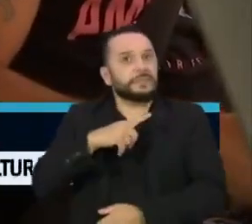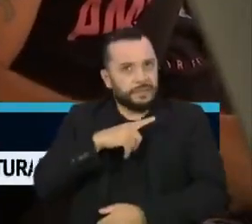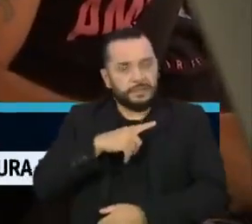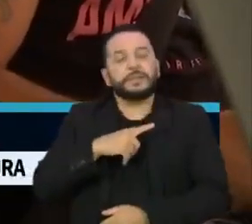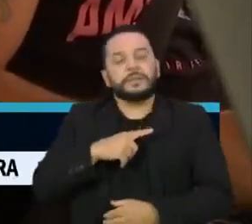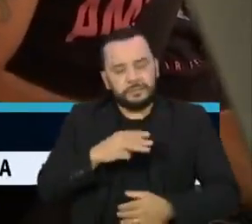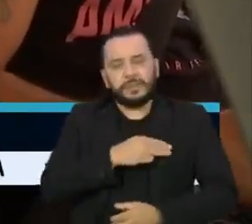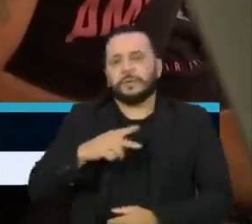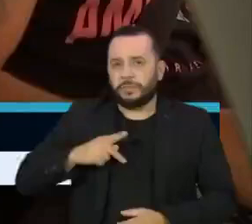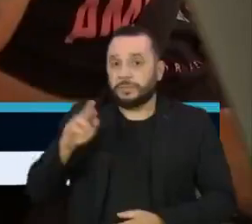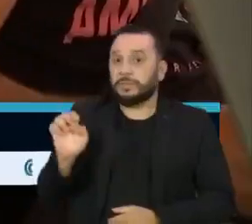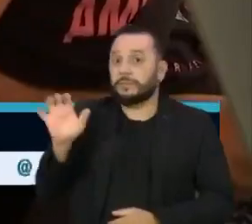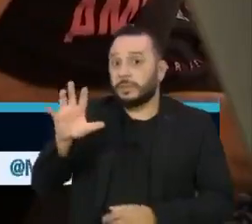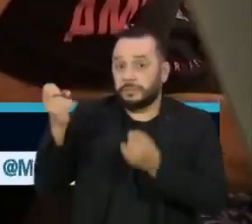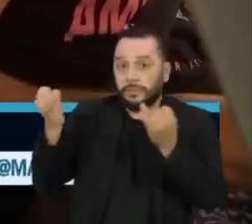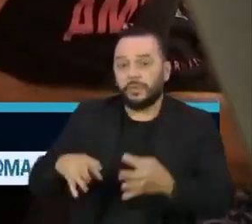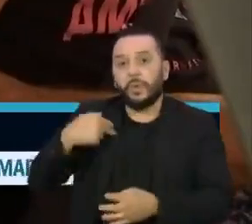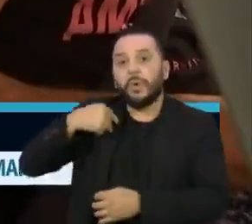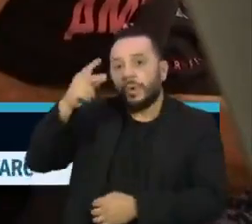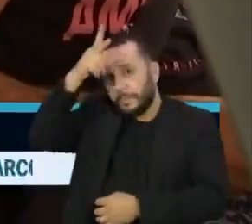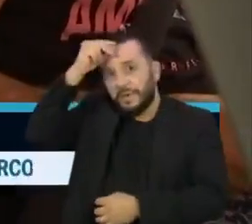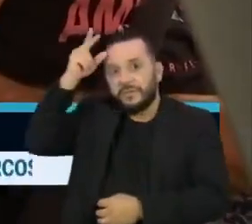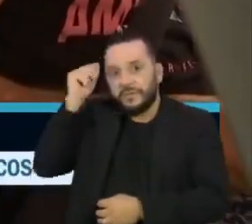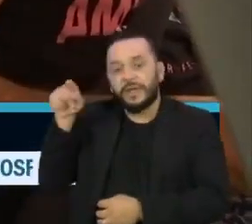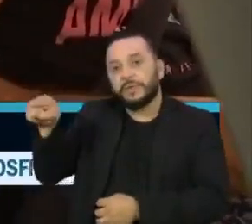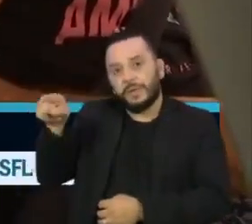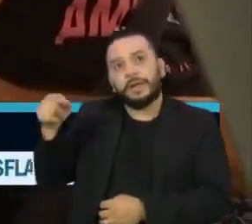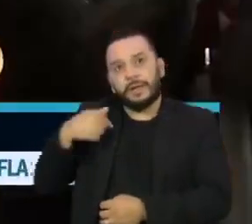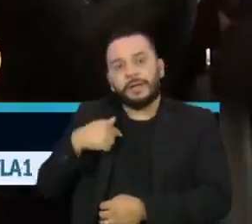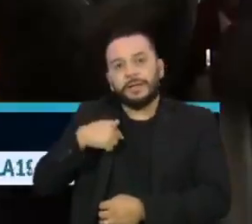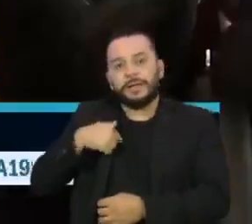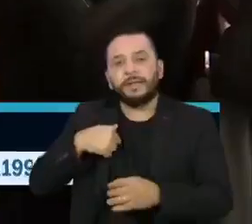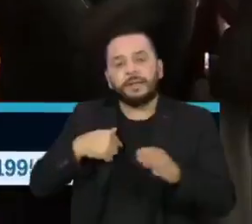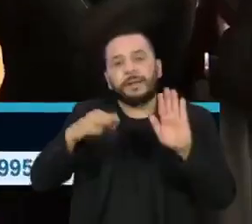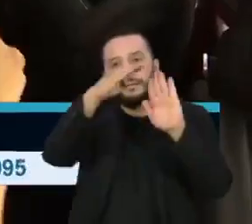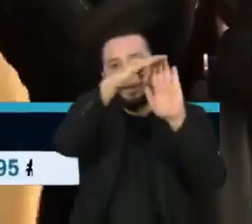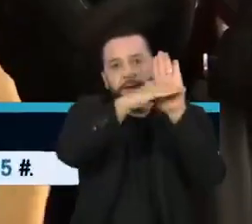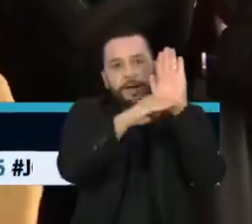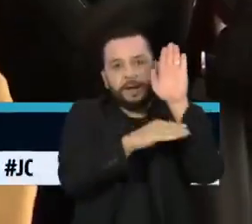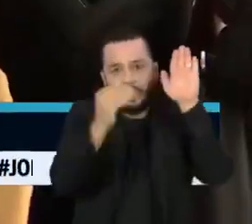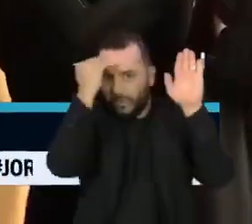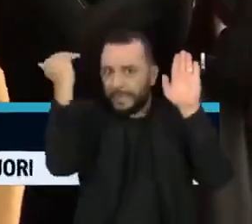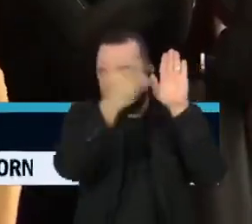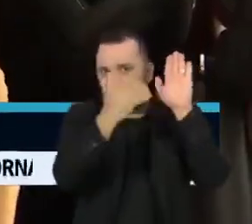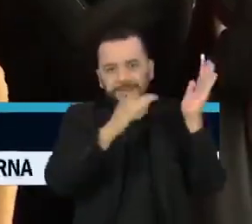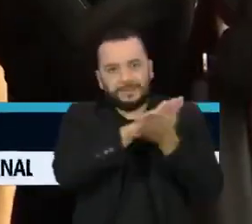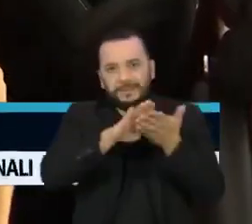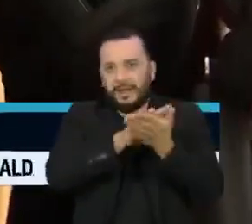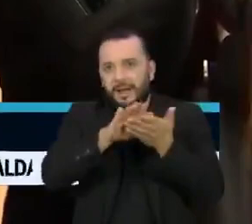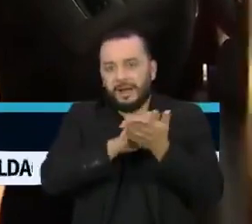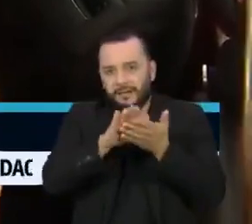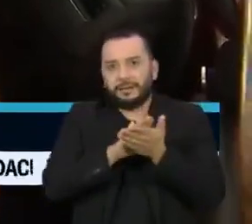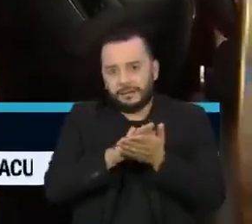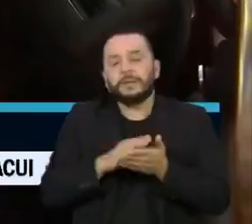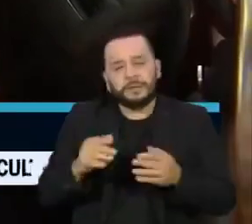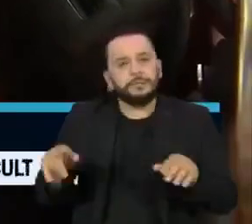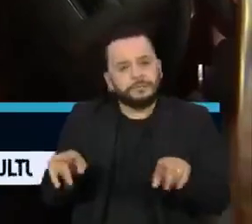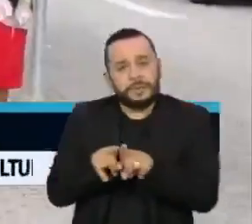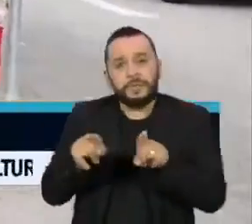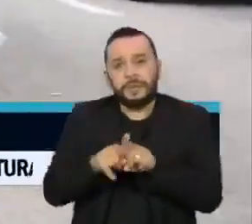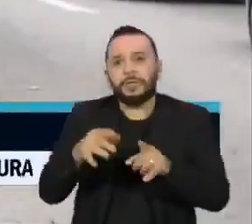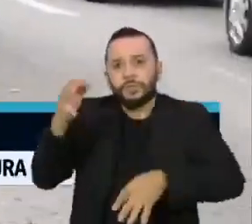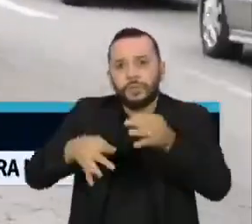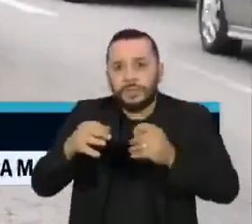com o Ministério Público Estadual, o prefeito se recusa a determinar a obediência ao Plano Nacional de Vacinação, assim como atender decisões